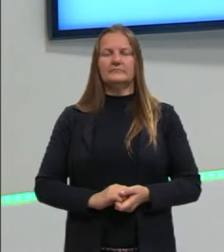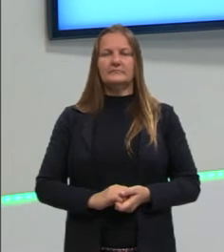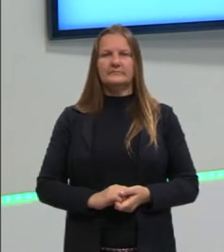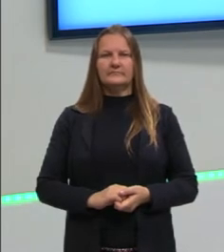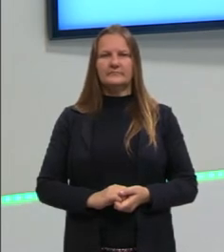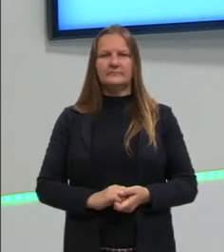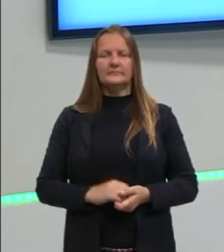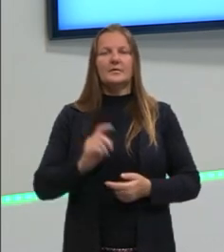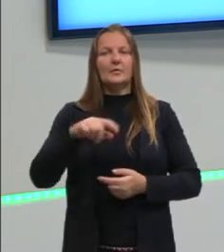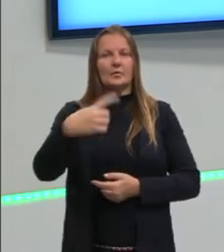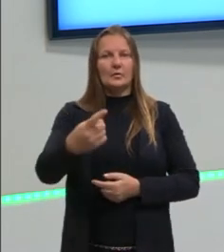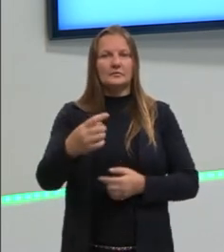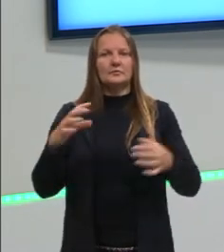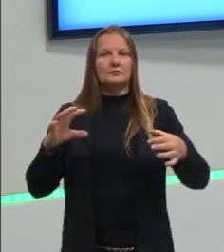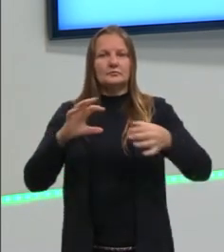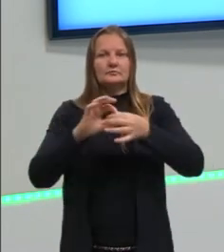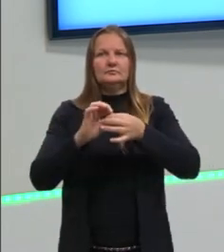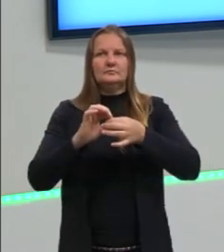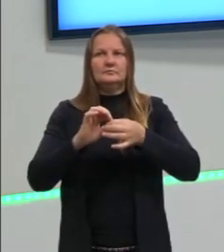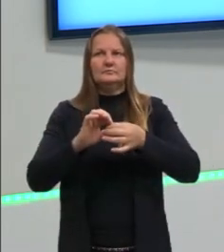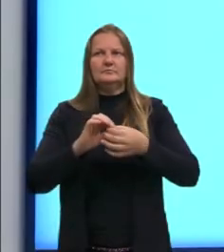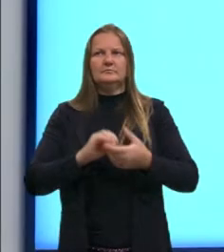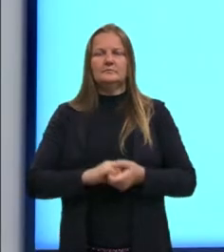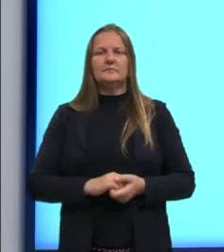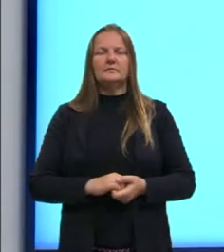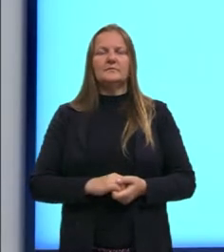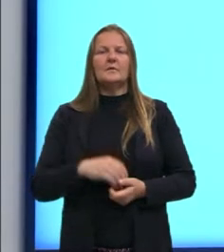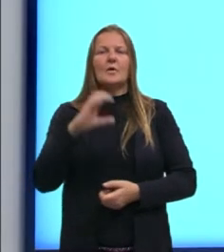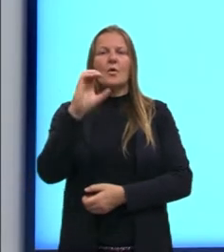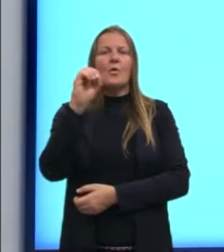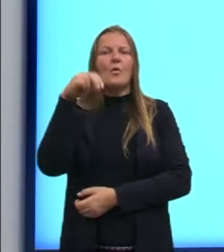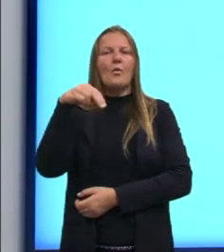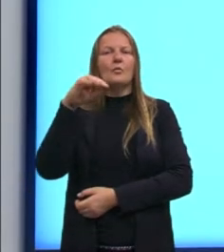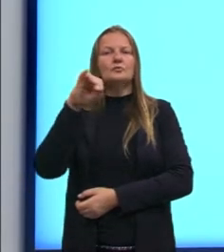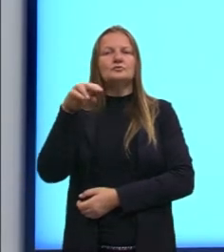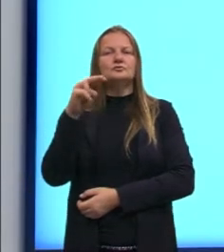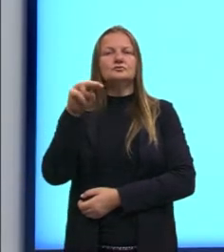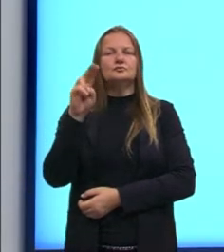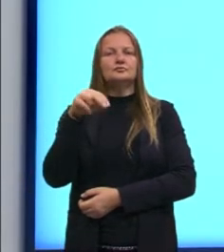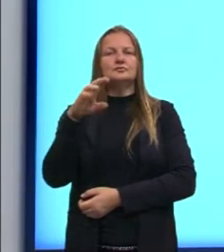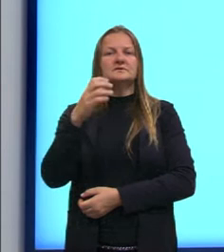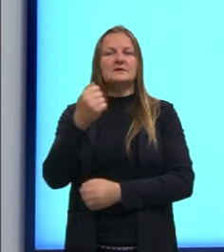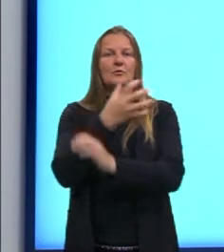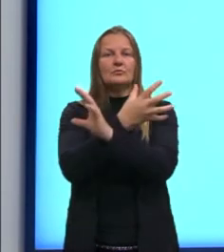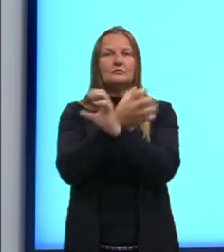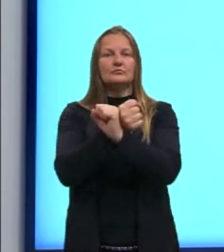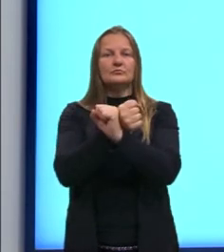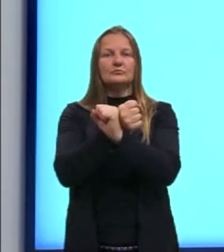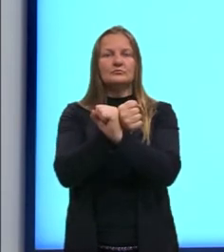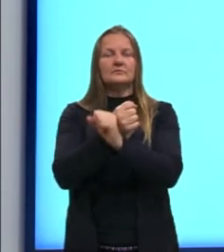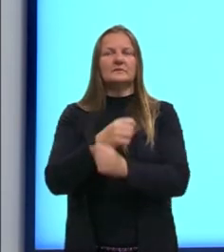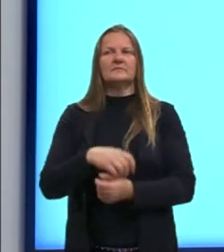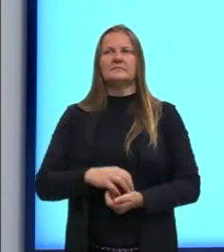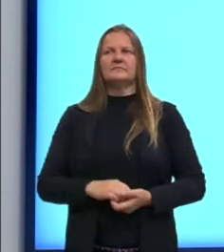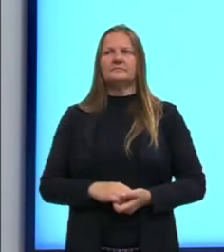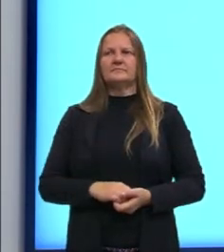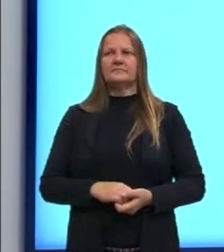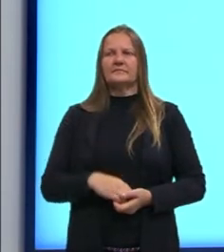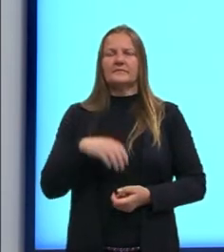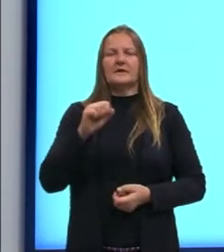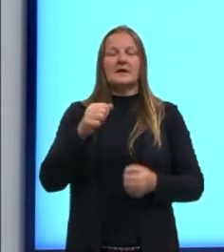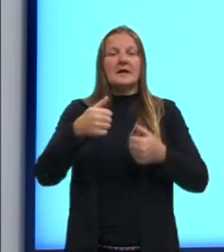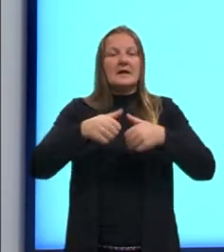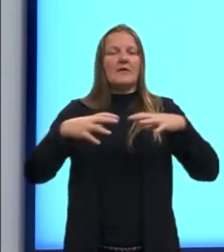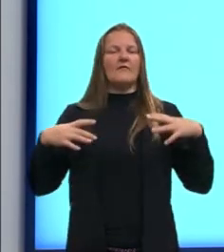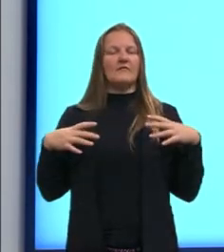O próximo conectivo, então, que nós vamos ver é a conjunção, que seria o conectivo E. Então, nesse feriado,